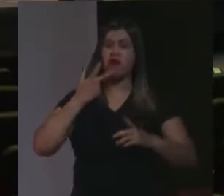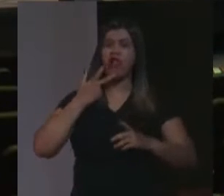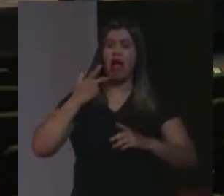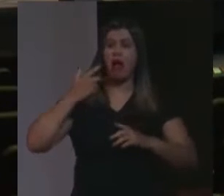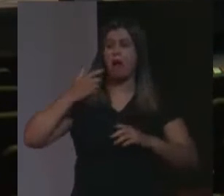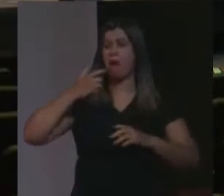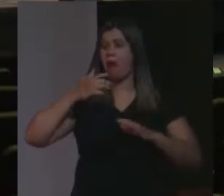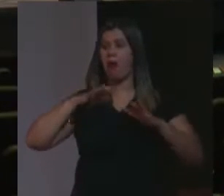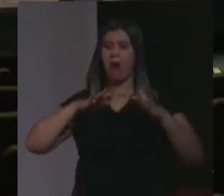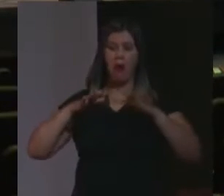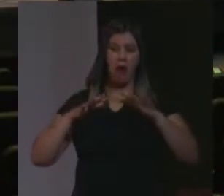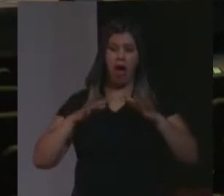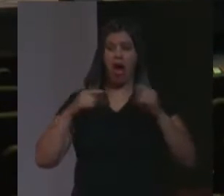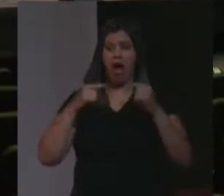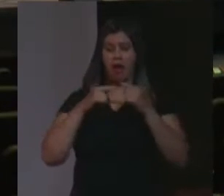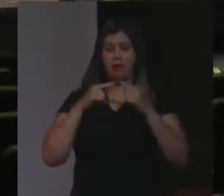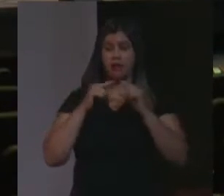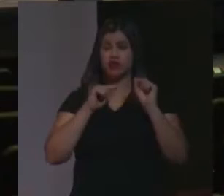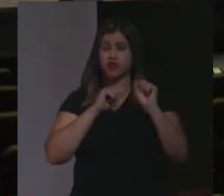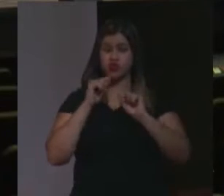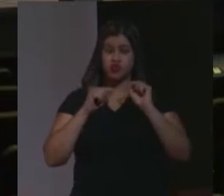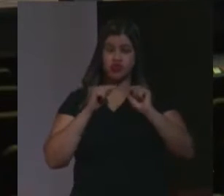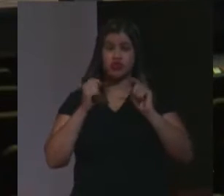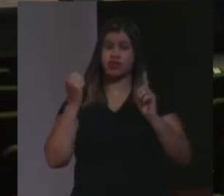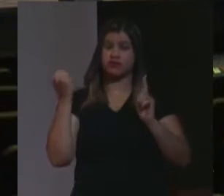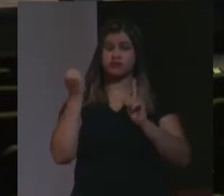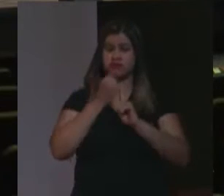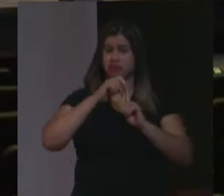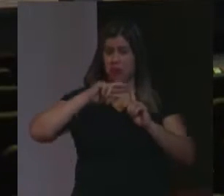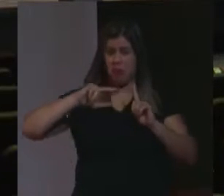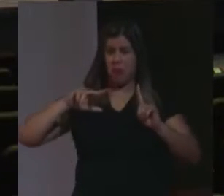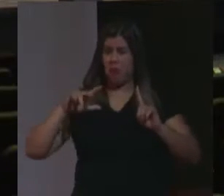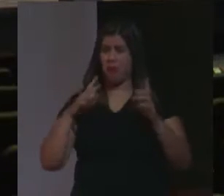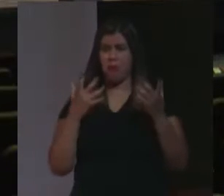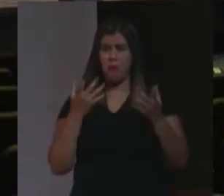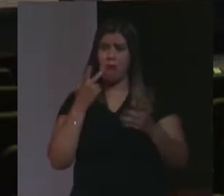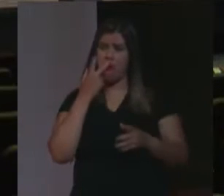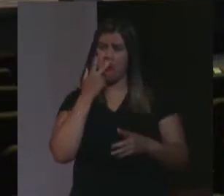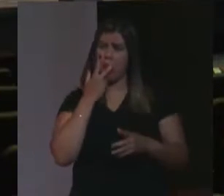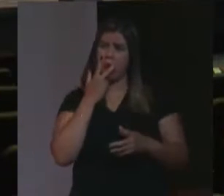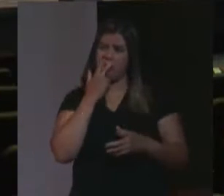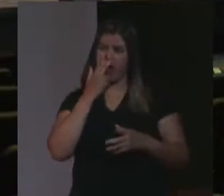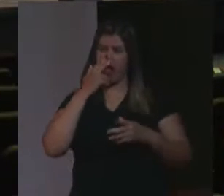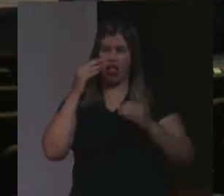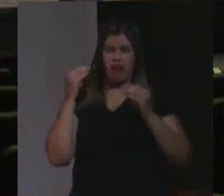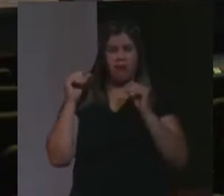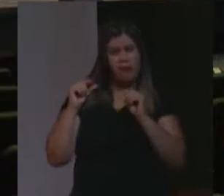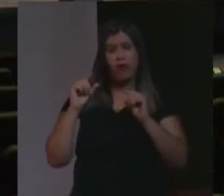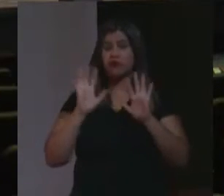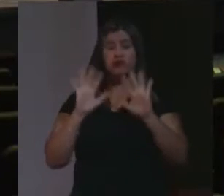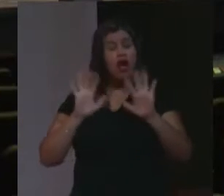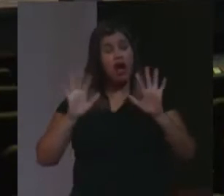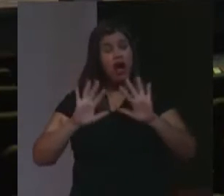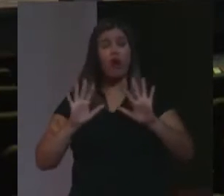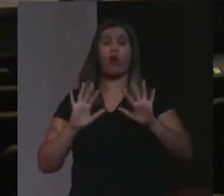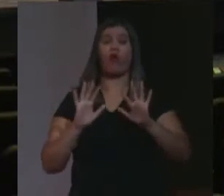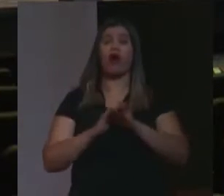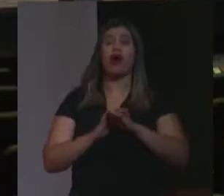falei de crime de genocídio, da população negra, e podia, porque, enfim, de alguma maneira,